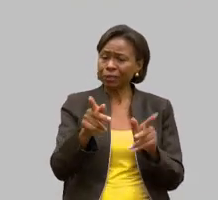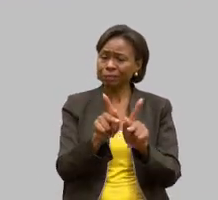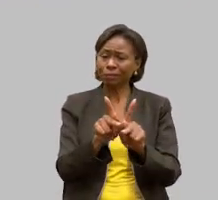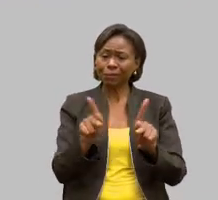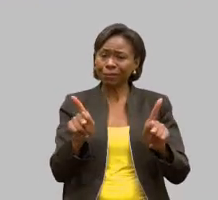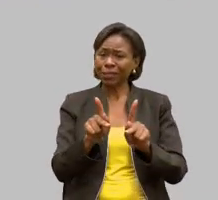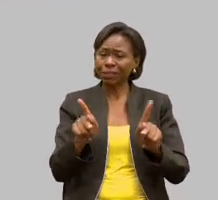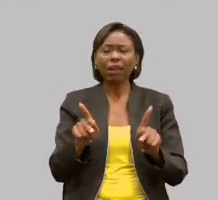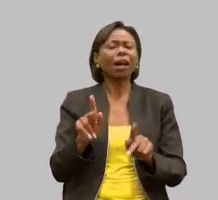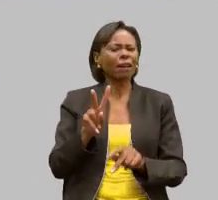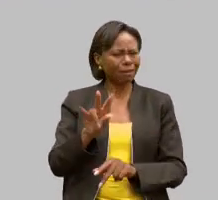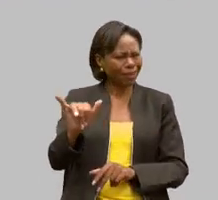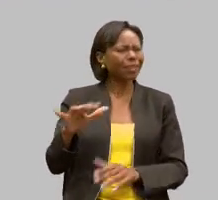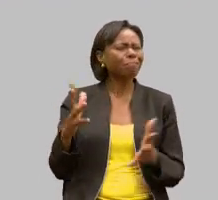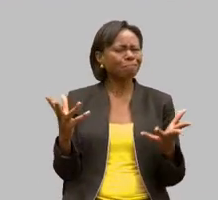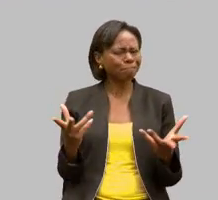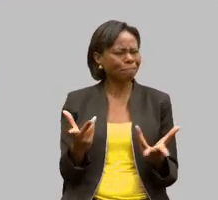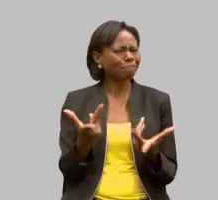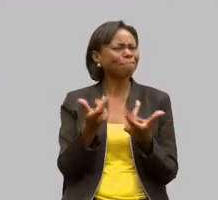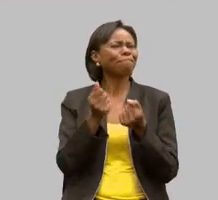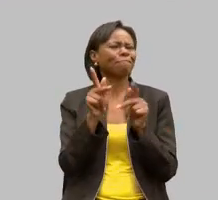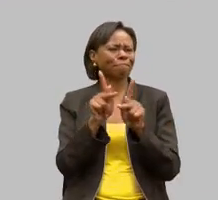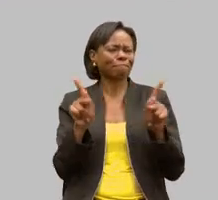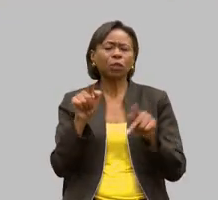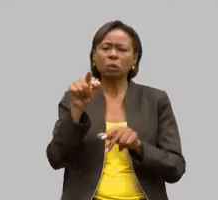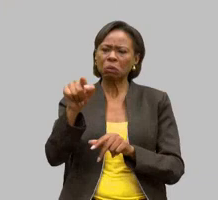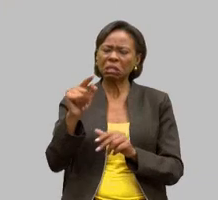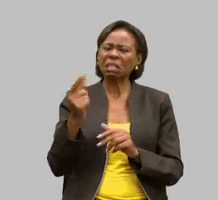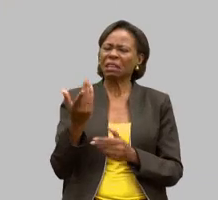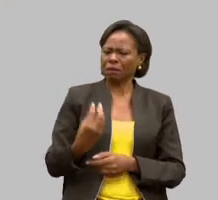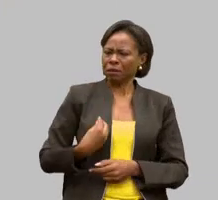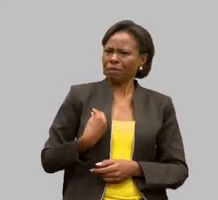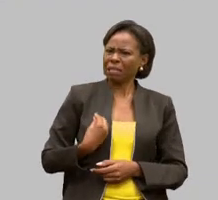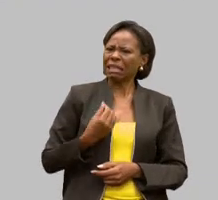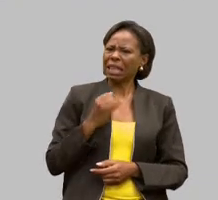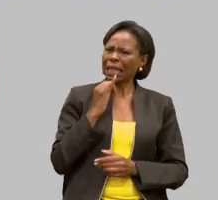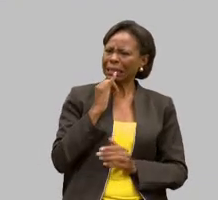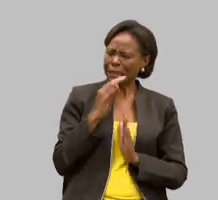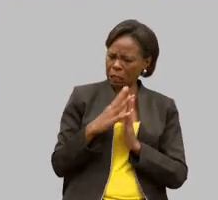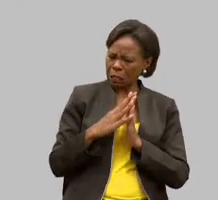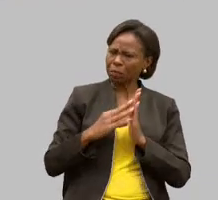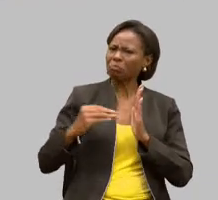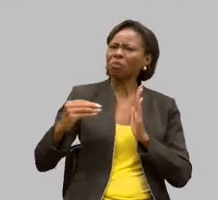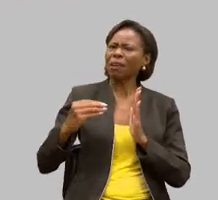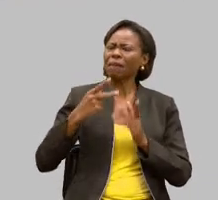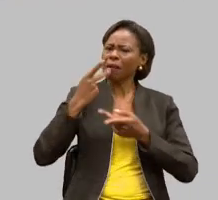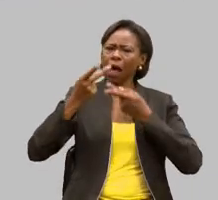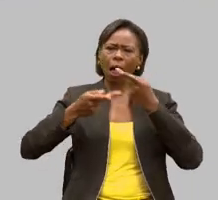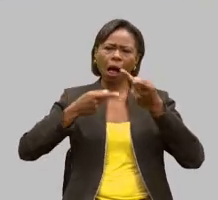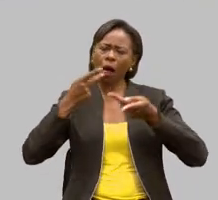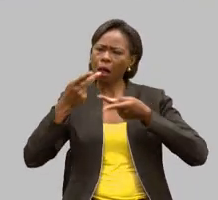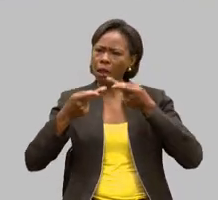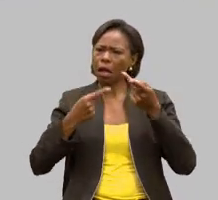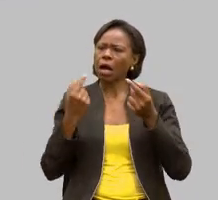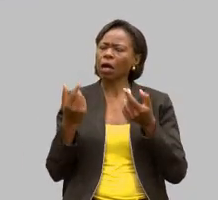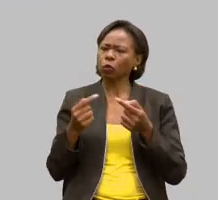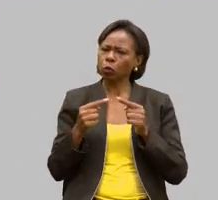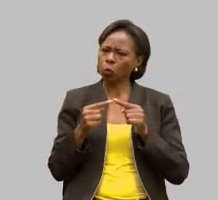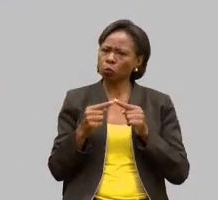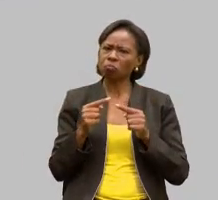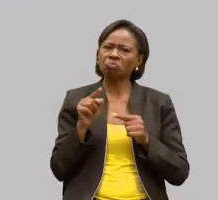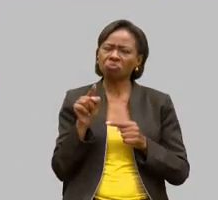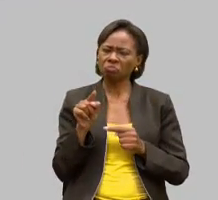professor, porque o seu exemplo de vida, a sua forma de agir, de falar, é um professor da vida que vai trazer